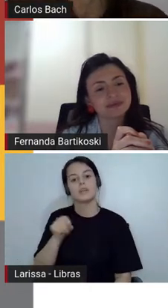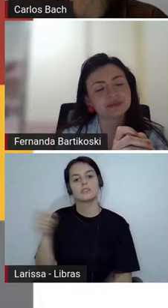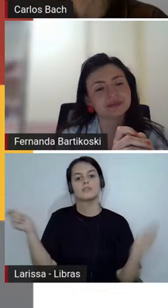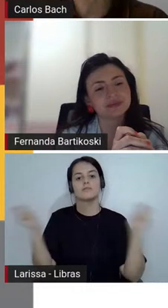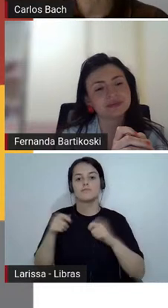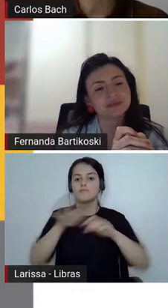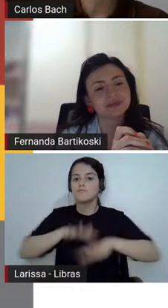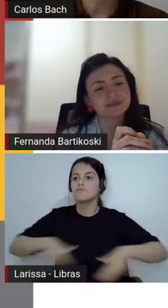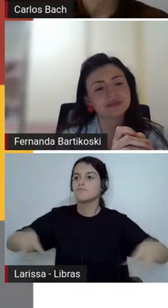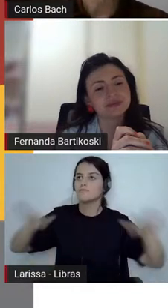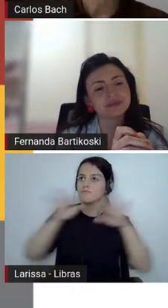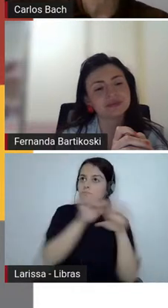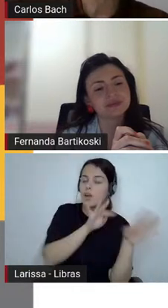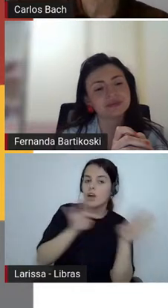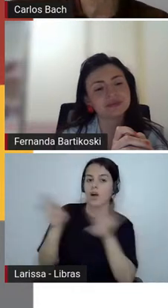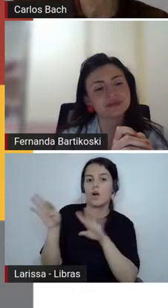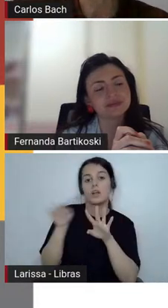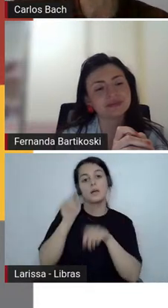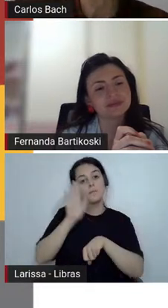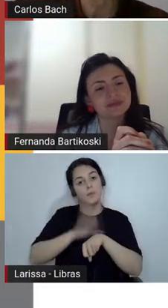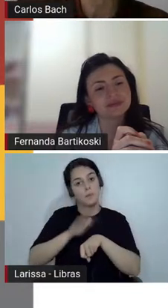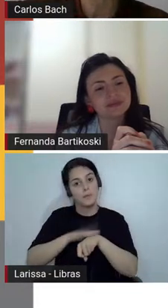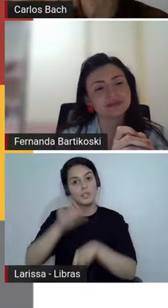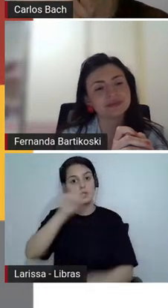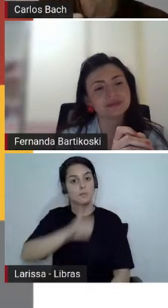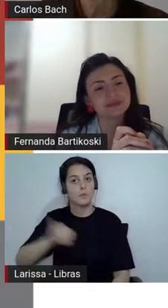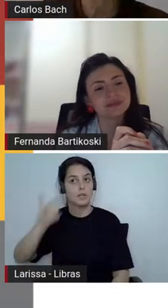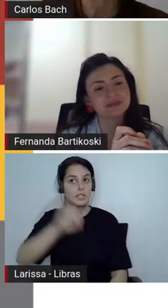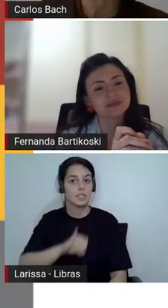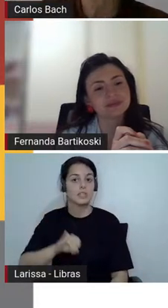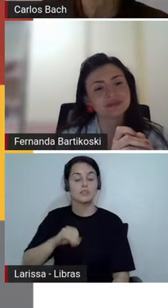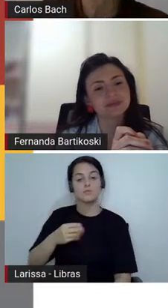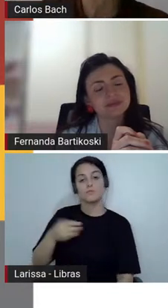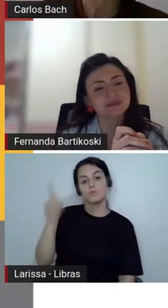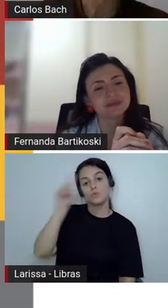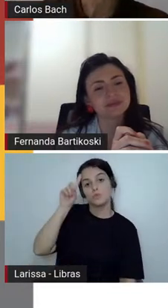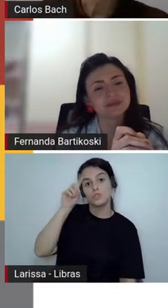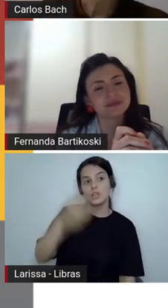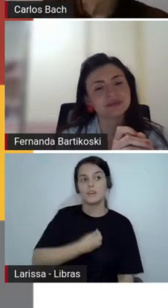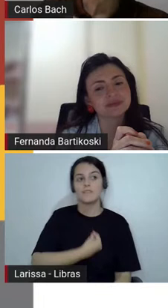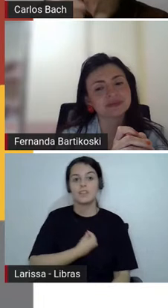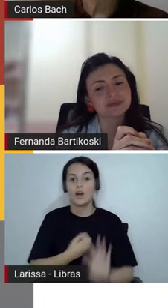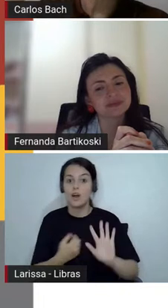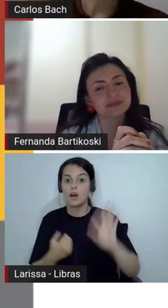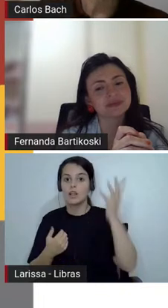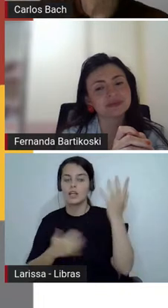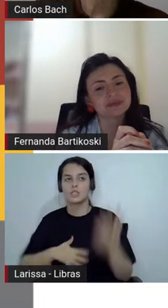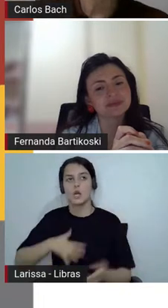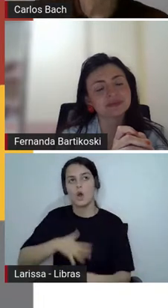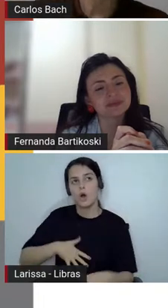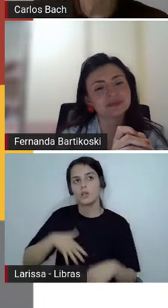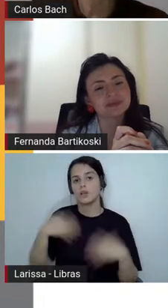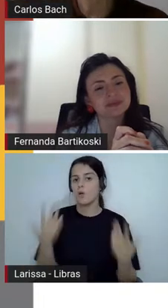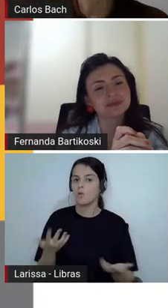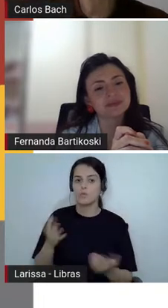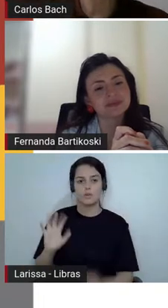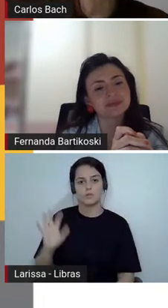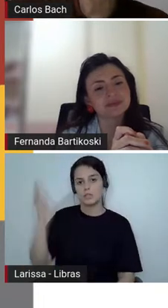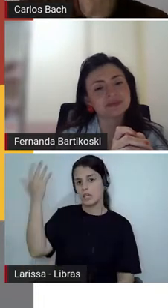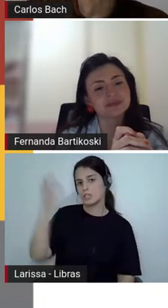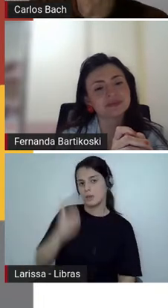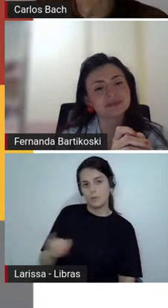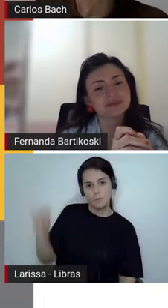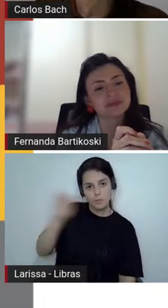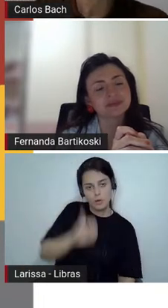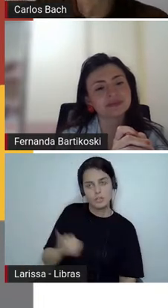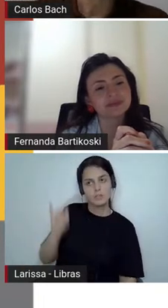cotidiano que eles acham importante do cotidiano da turma é o olhar deles sobre isso e essa foto pode ser impressa e criar